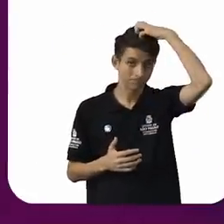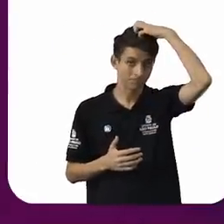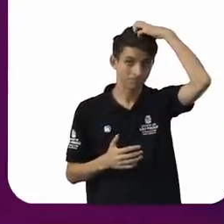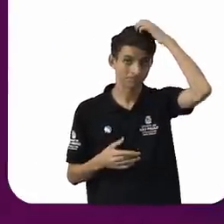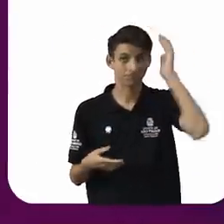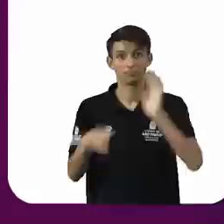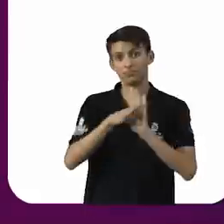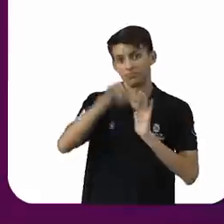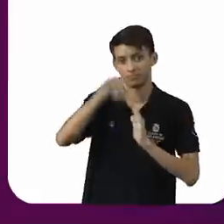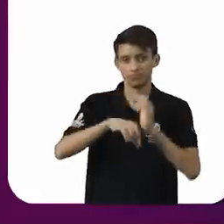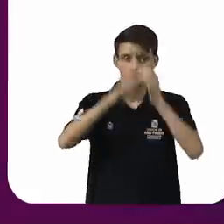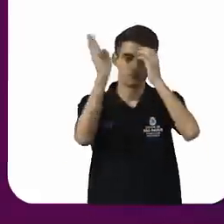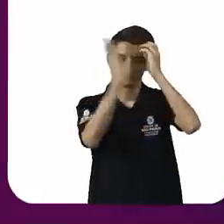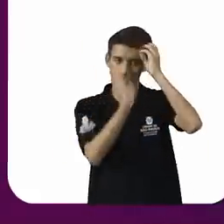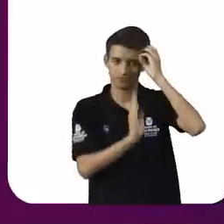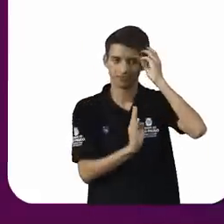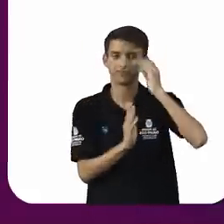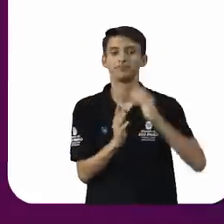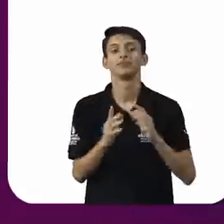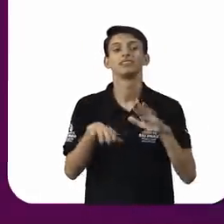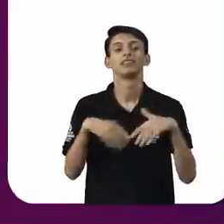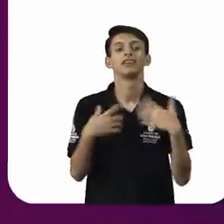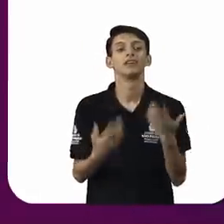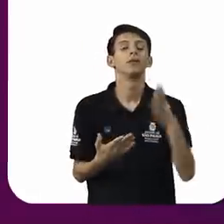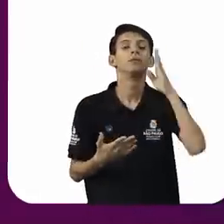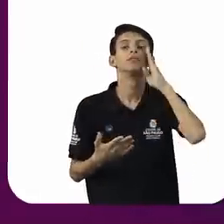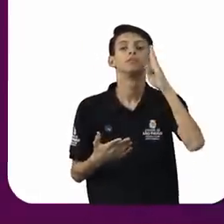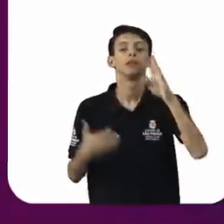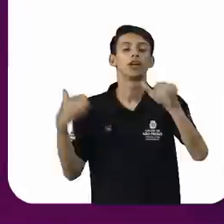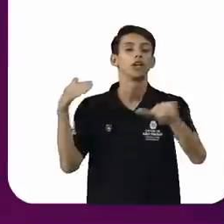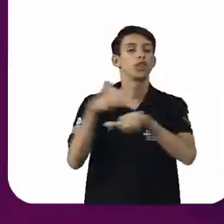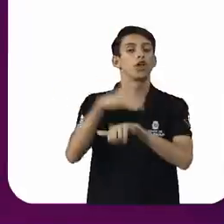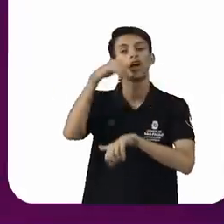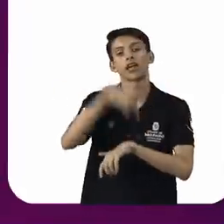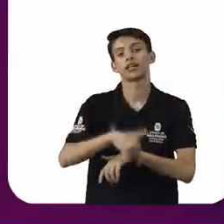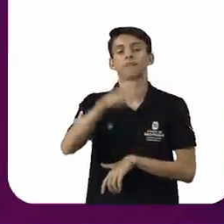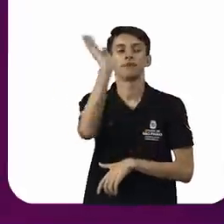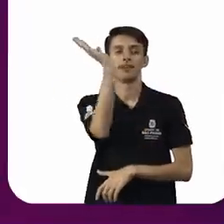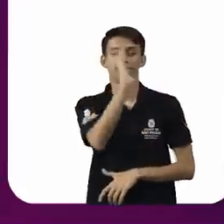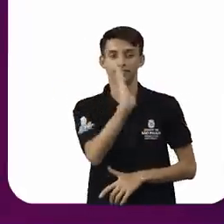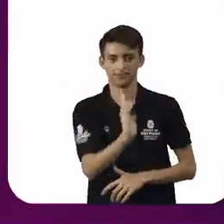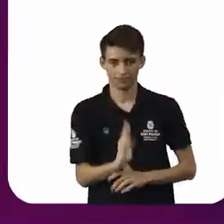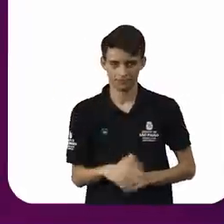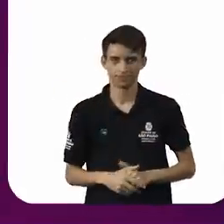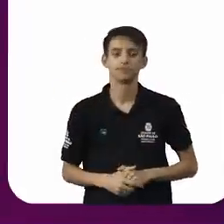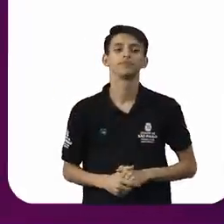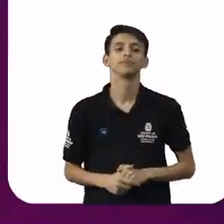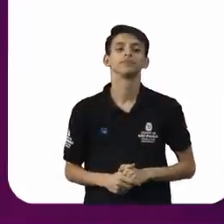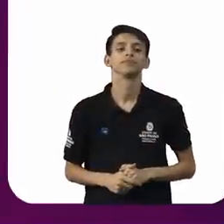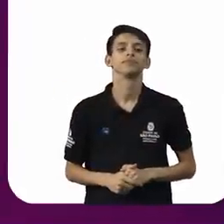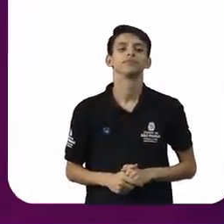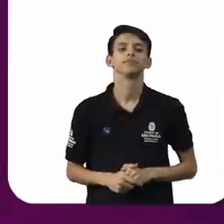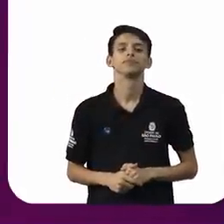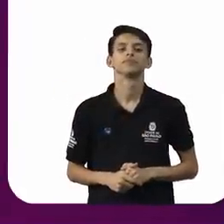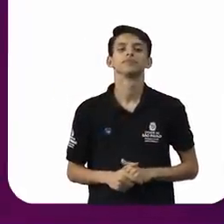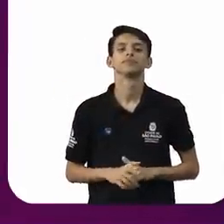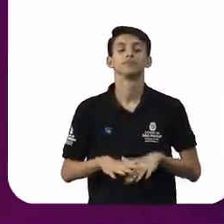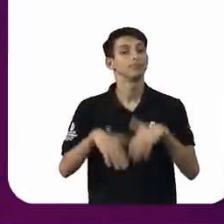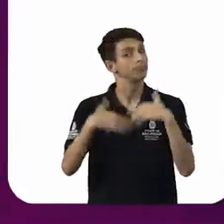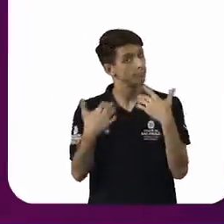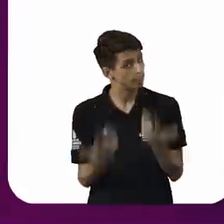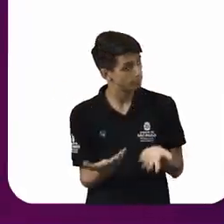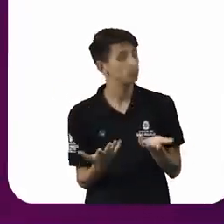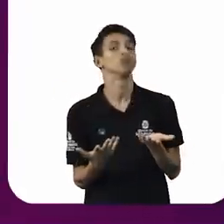Então, essas foram as instituições que invadiram o Brasil. E aí, essas